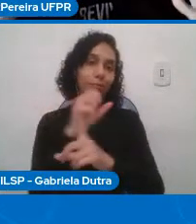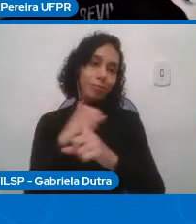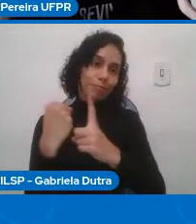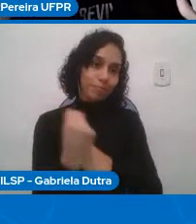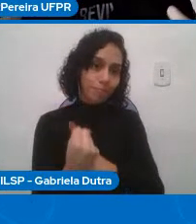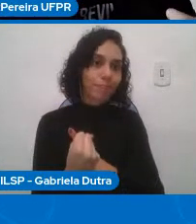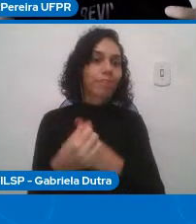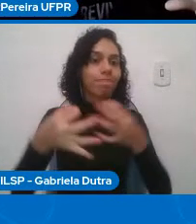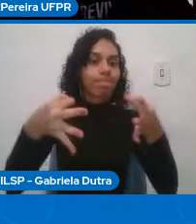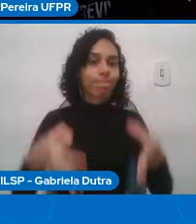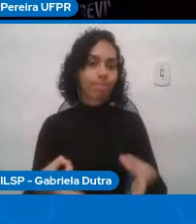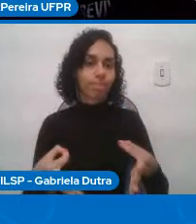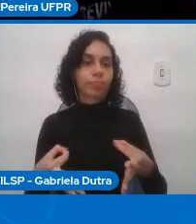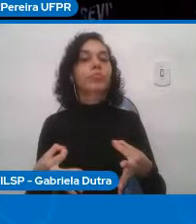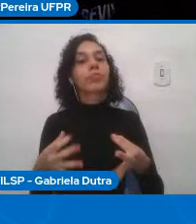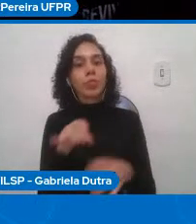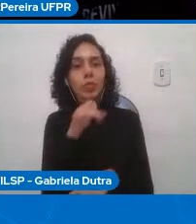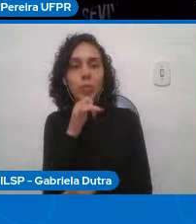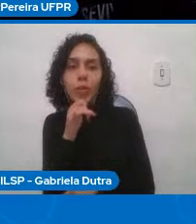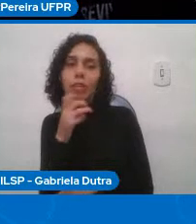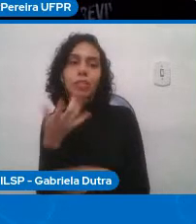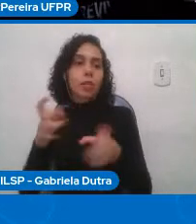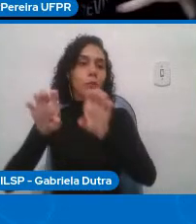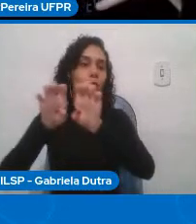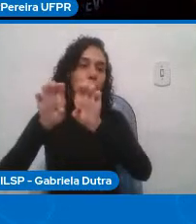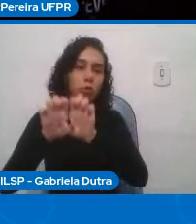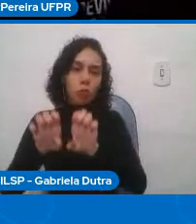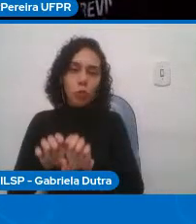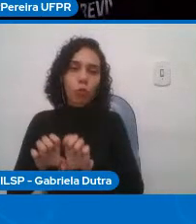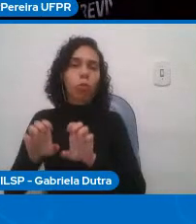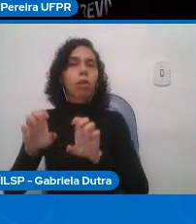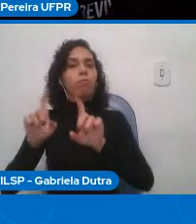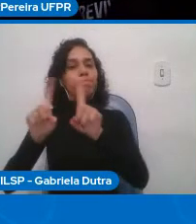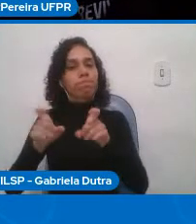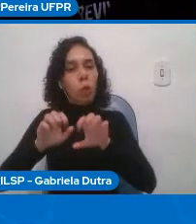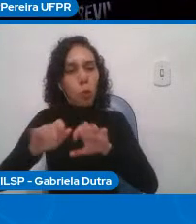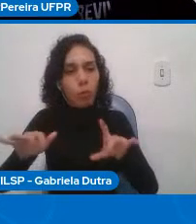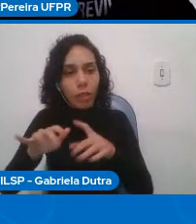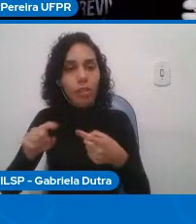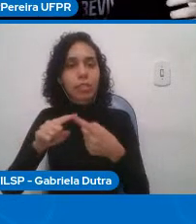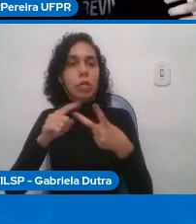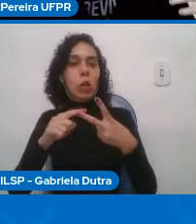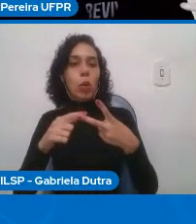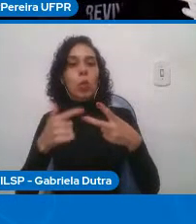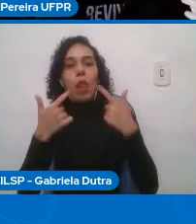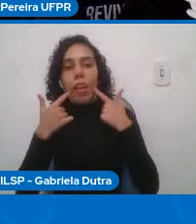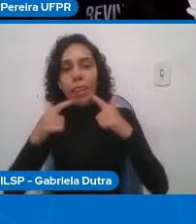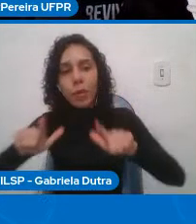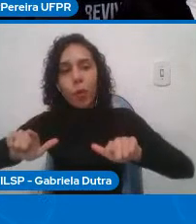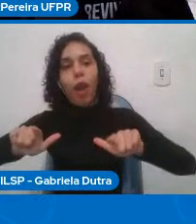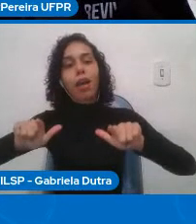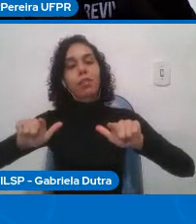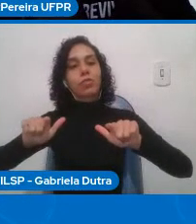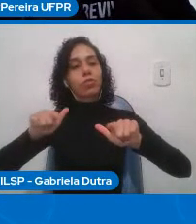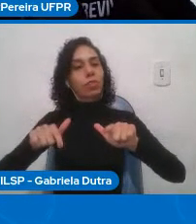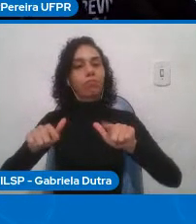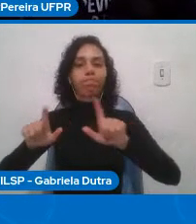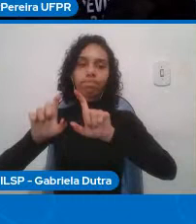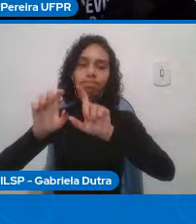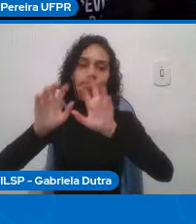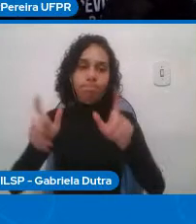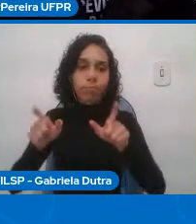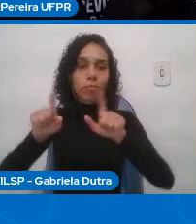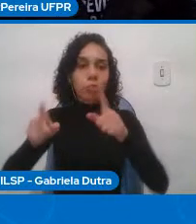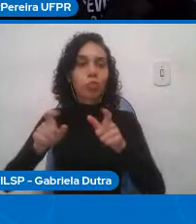infraestrutura de computação com as linguagens de programação com as infraestruturas de rede com o software sendo desenvolvido